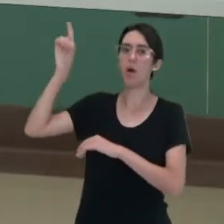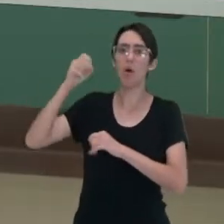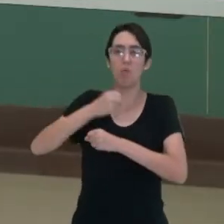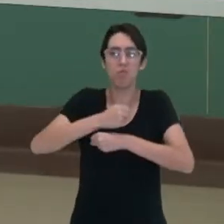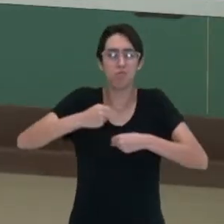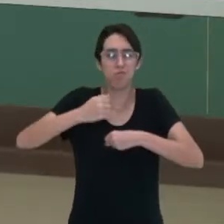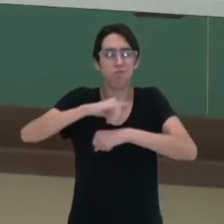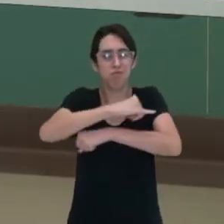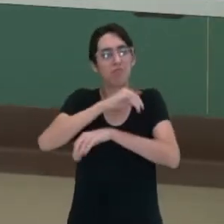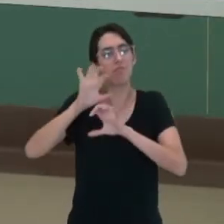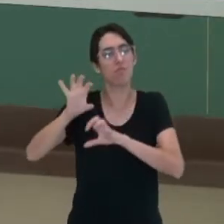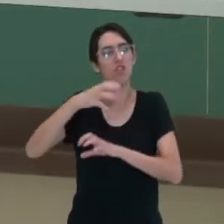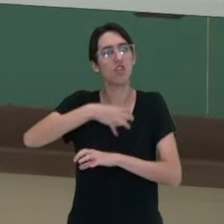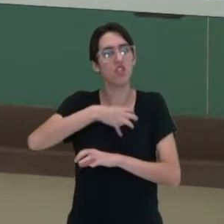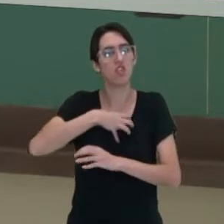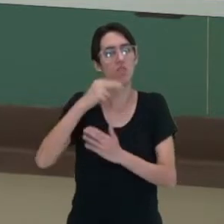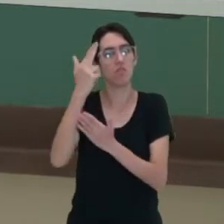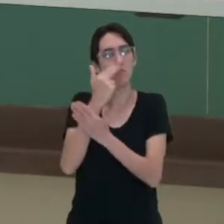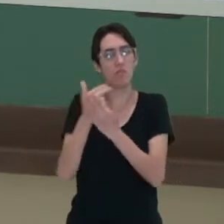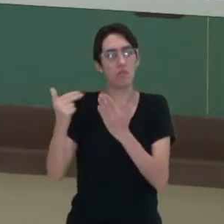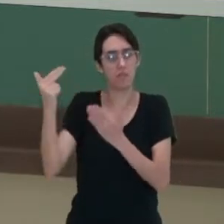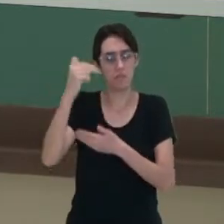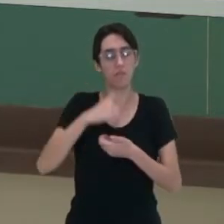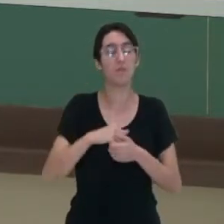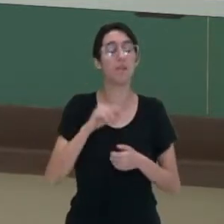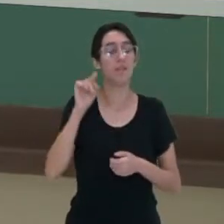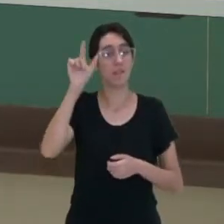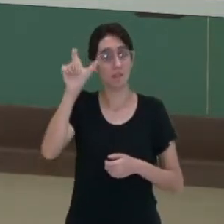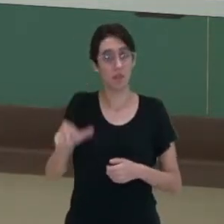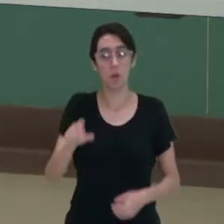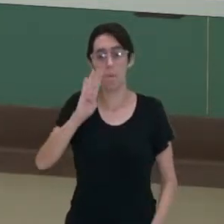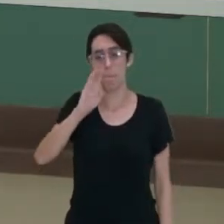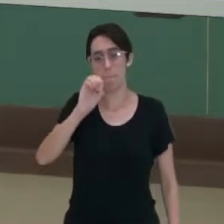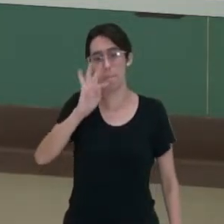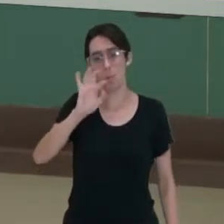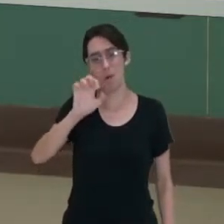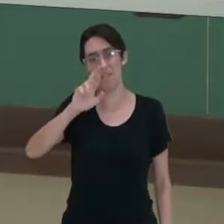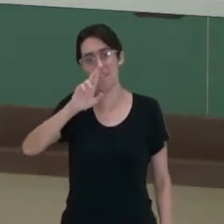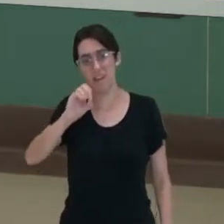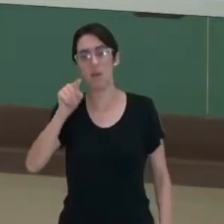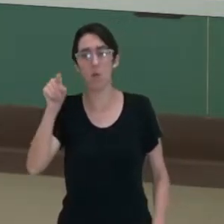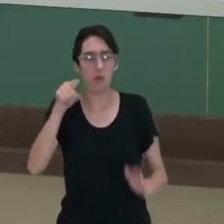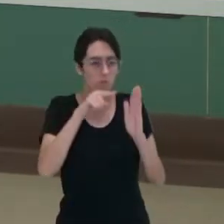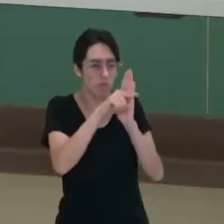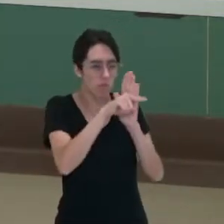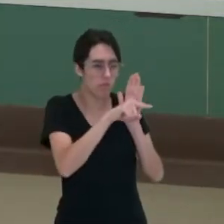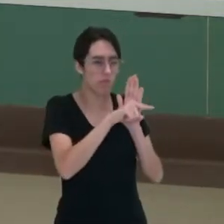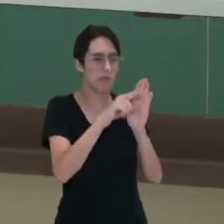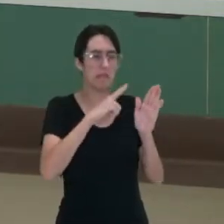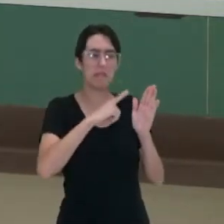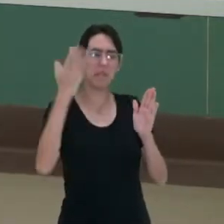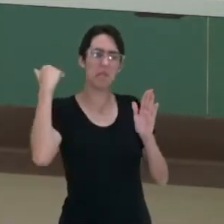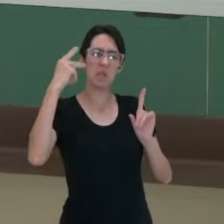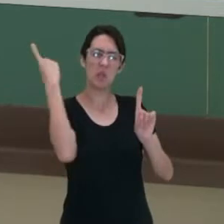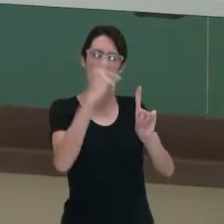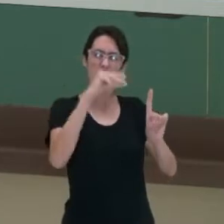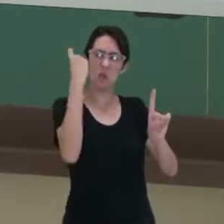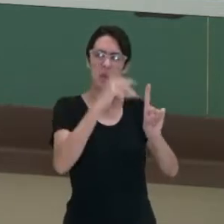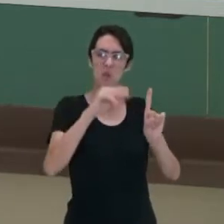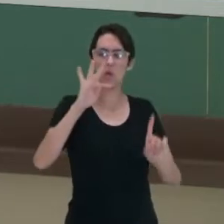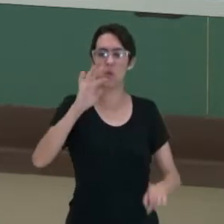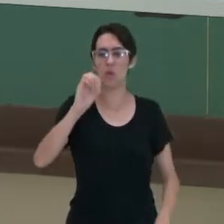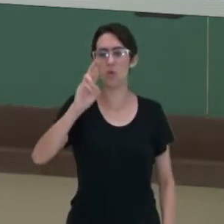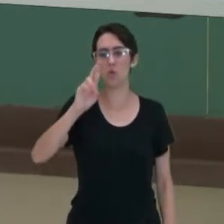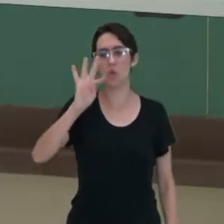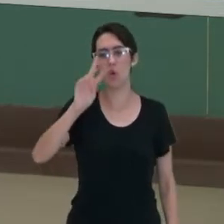Botero teve acesso a fotos, a imagens de tortura realizadas dentro da